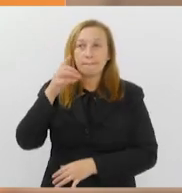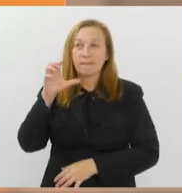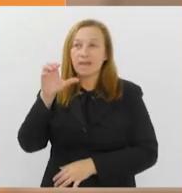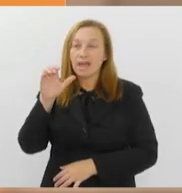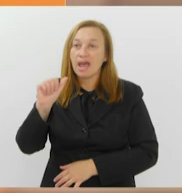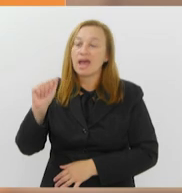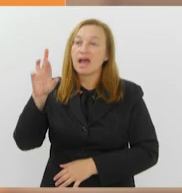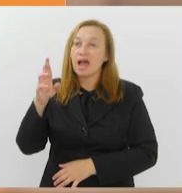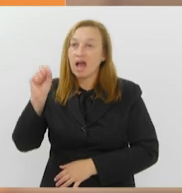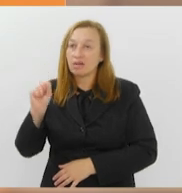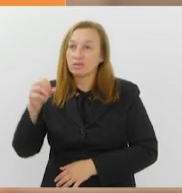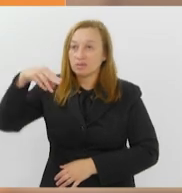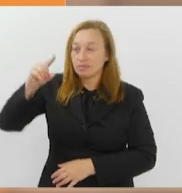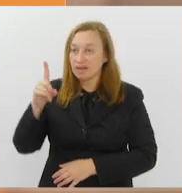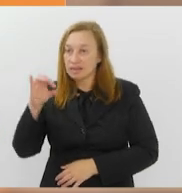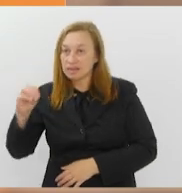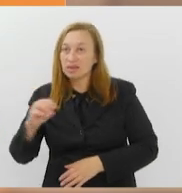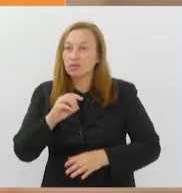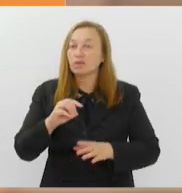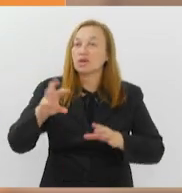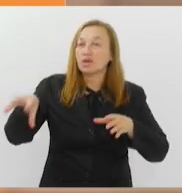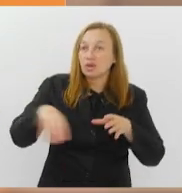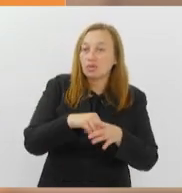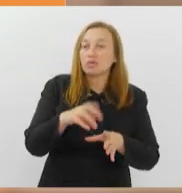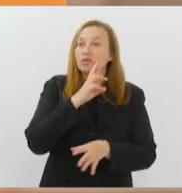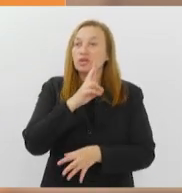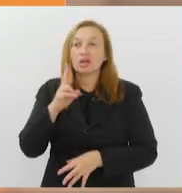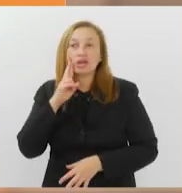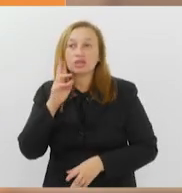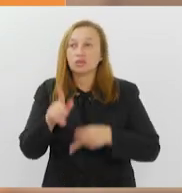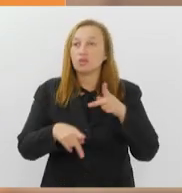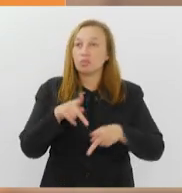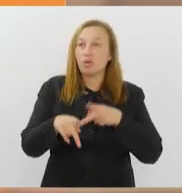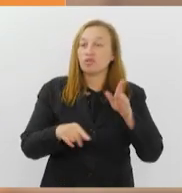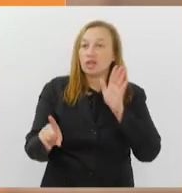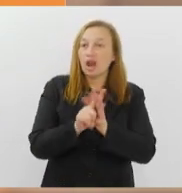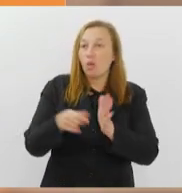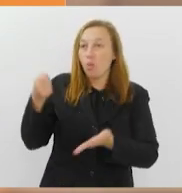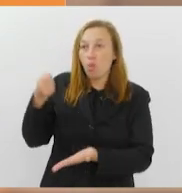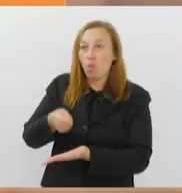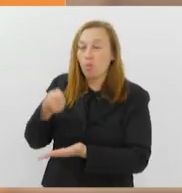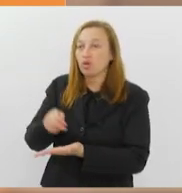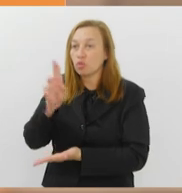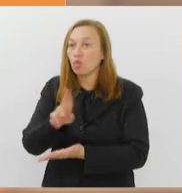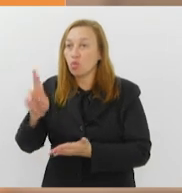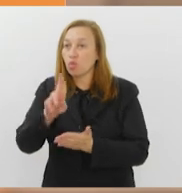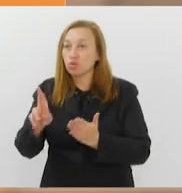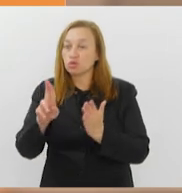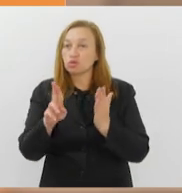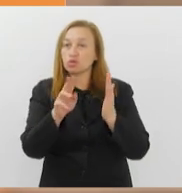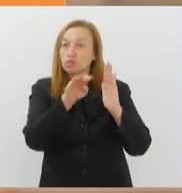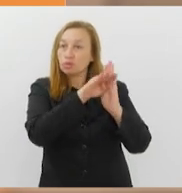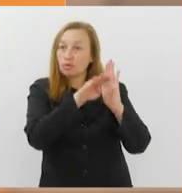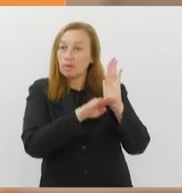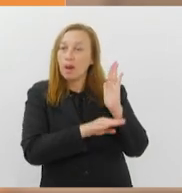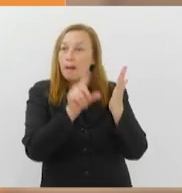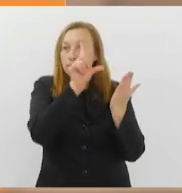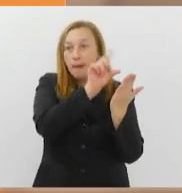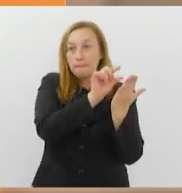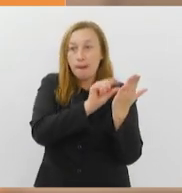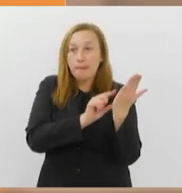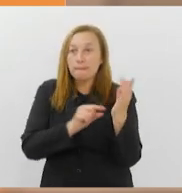Macedo, que inclui os restaurantes populares na lei que obriga o uso em cardápios de produtos de